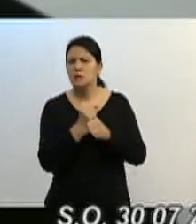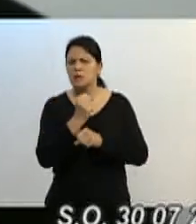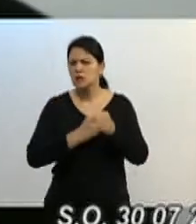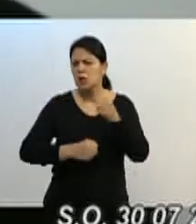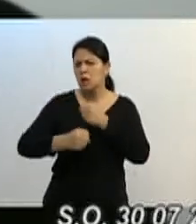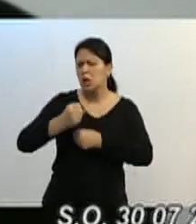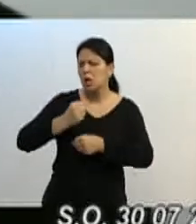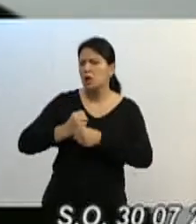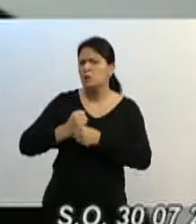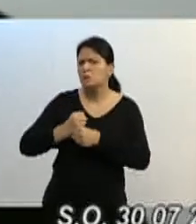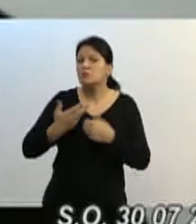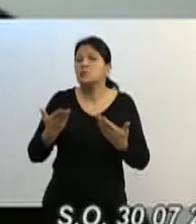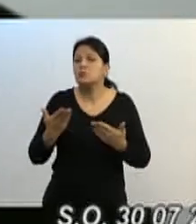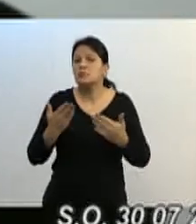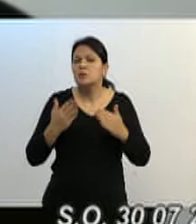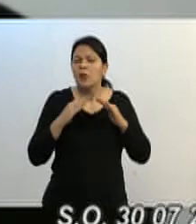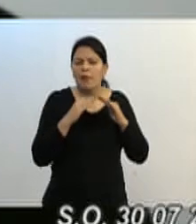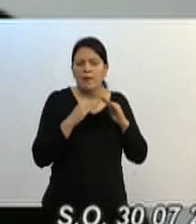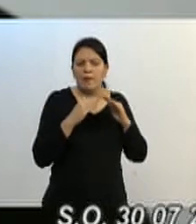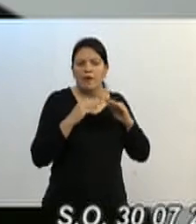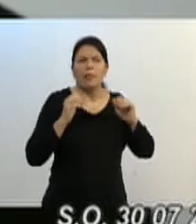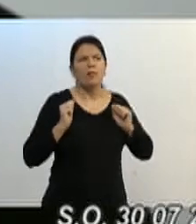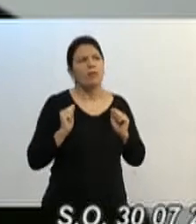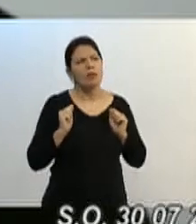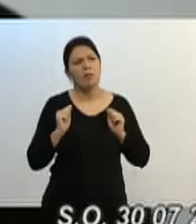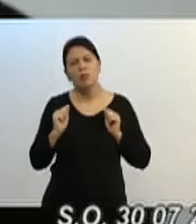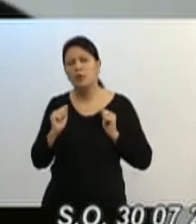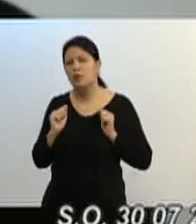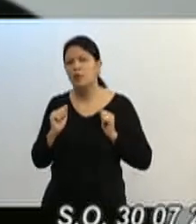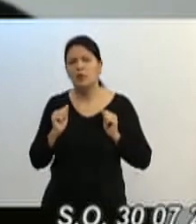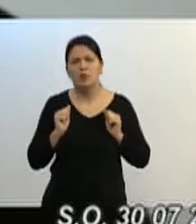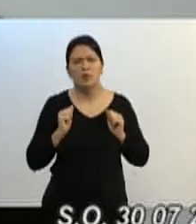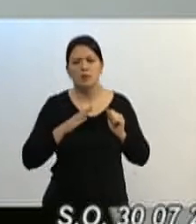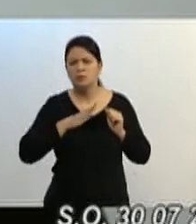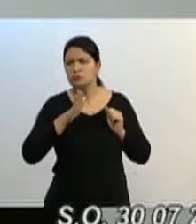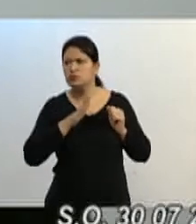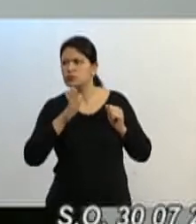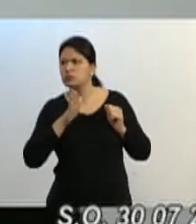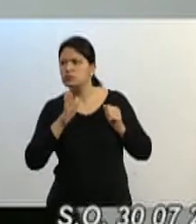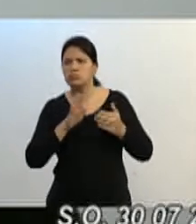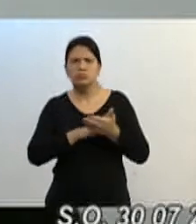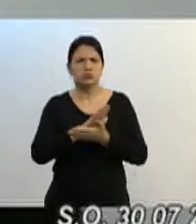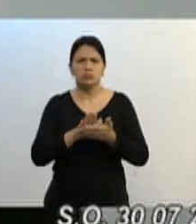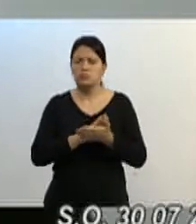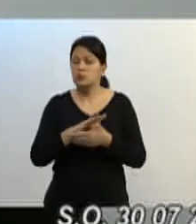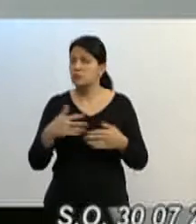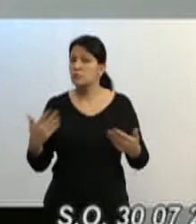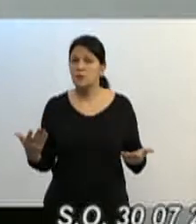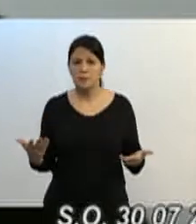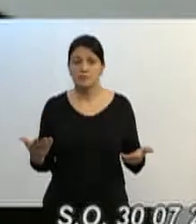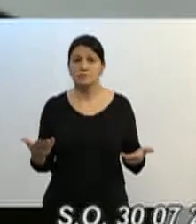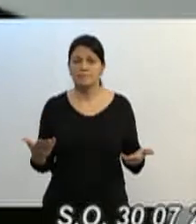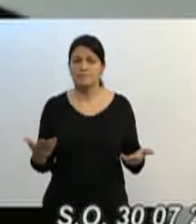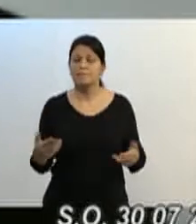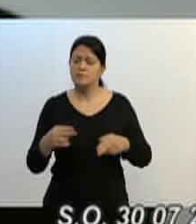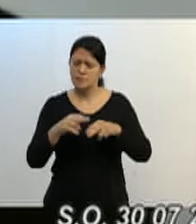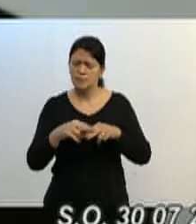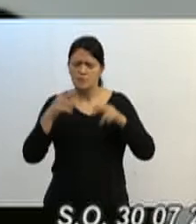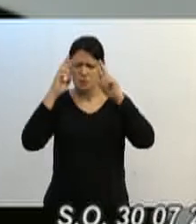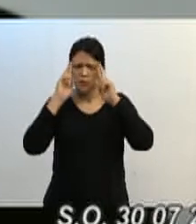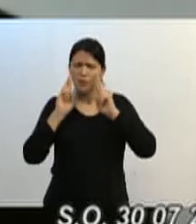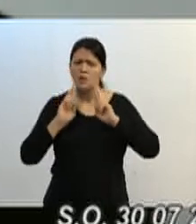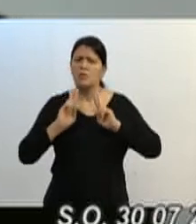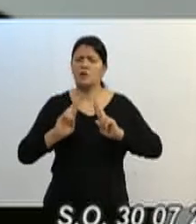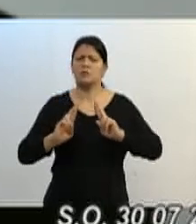inverno, ficam intocados, não aparecem nas ruas, não aparecem para ver os problemas, então, um pouco de respeito para esses pré-candidatos,